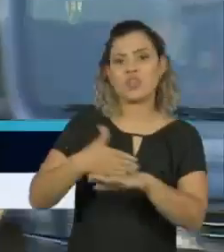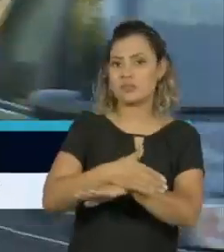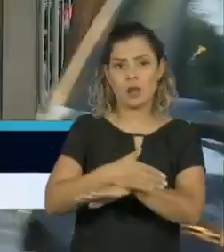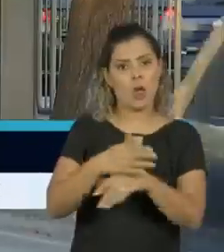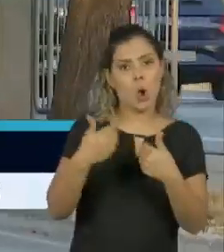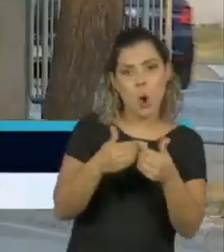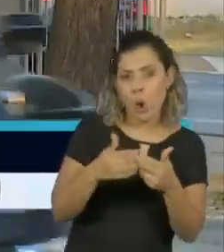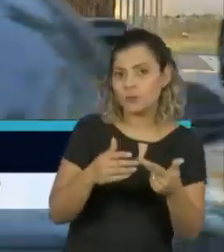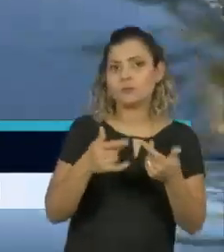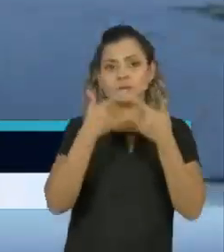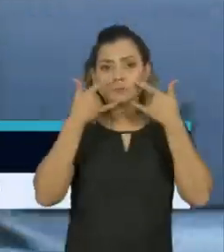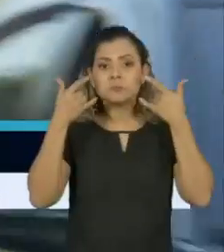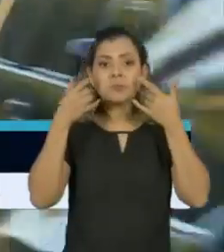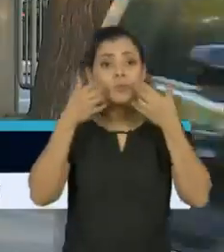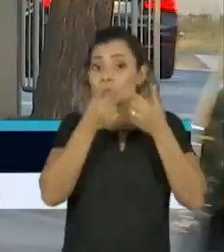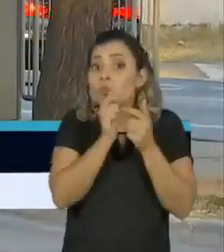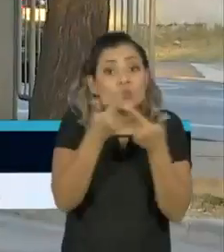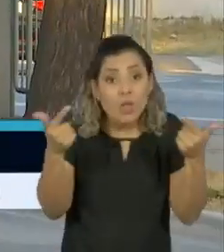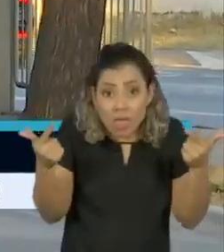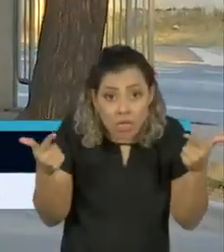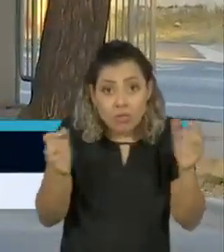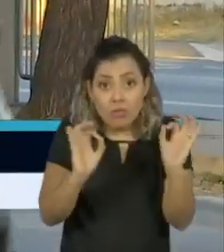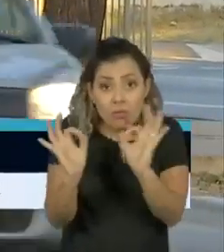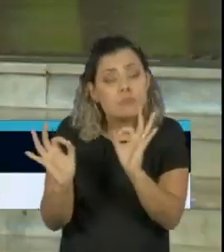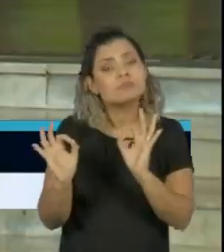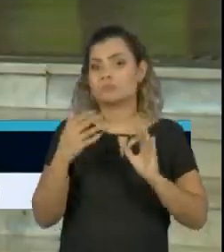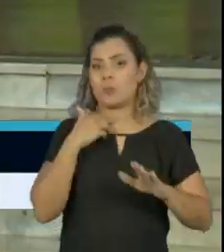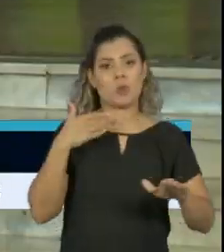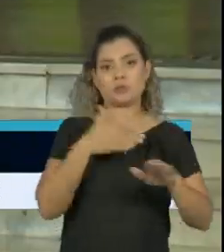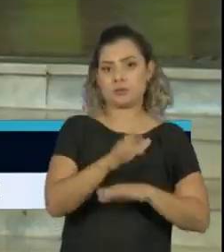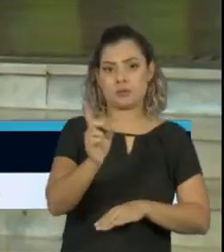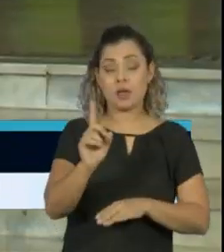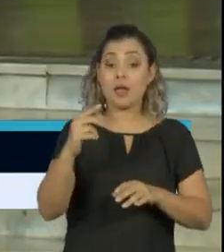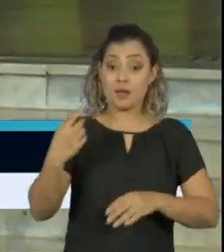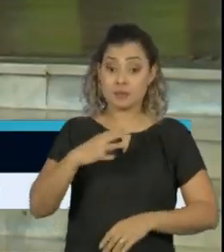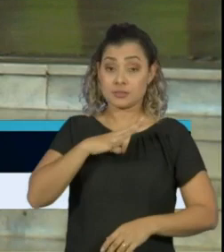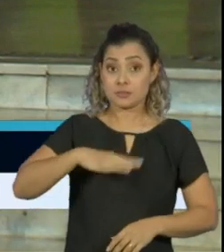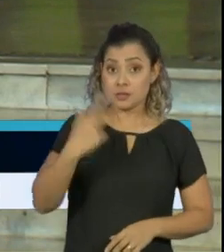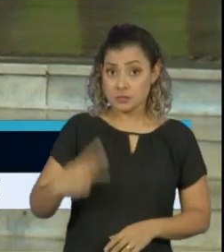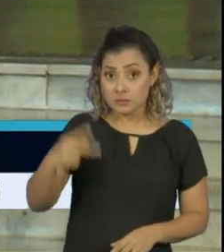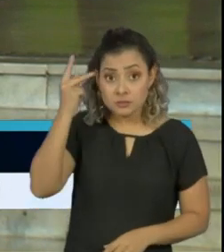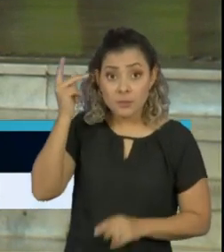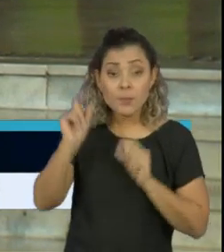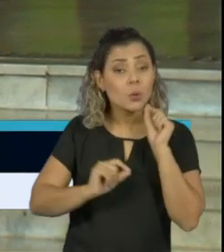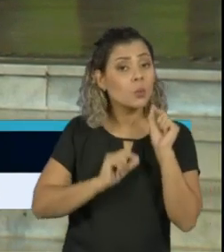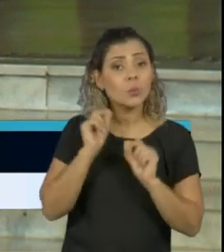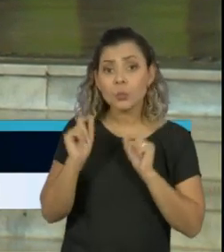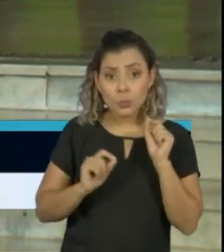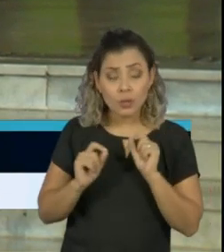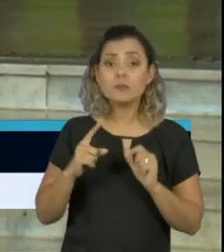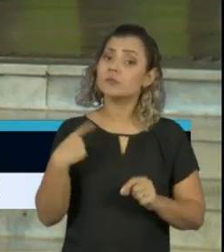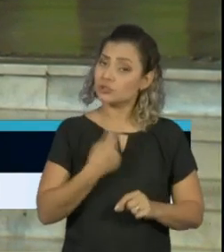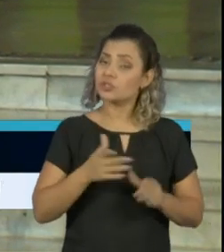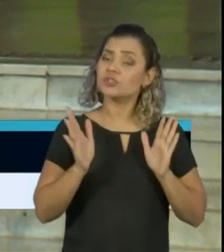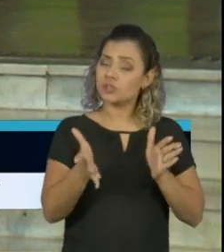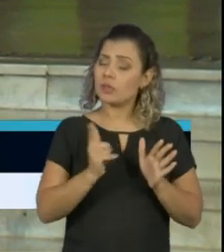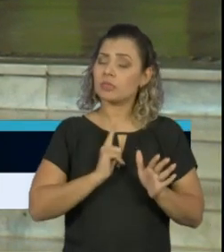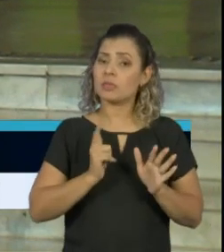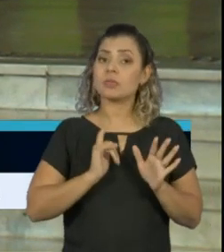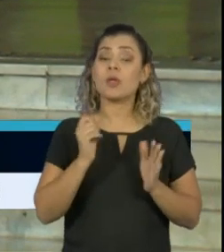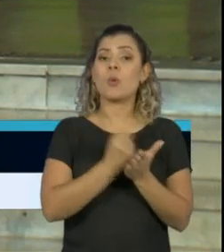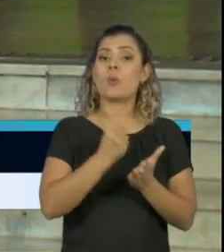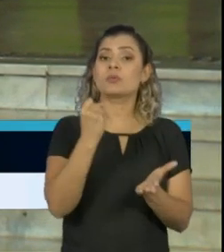a permanência de pessoas sem máscaras nos veículos. Aqui na cidade de São Paulo a gente já tem previsão no